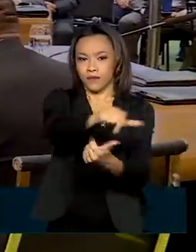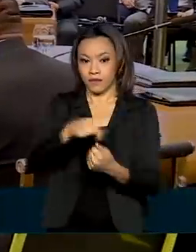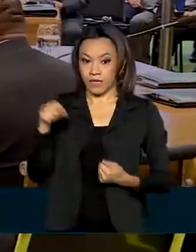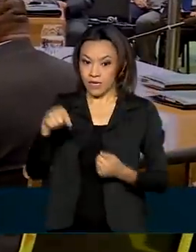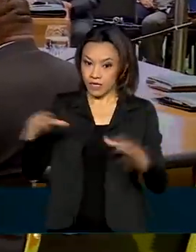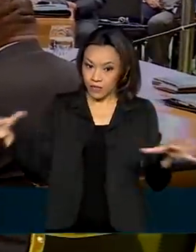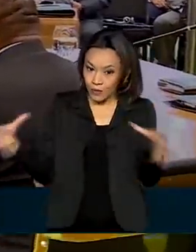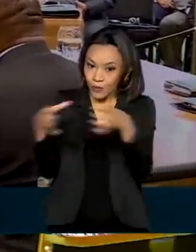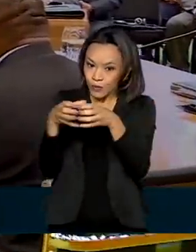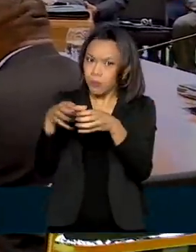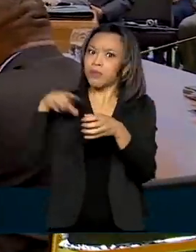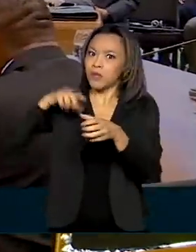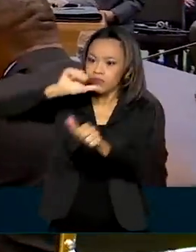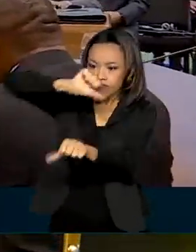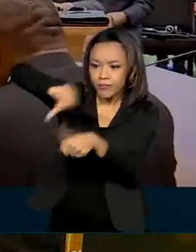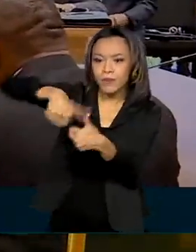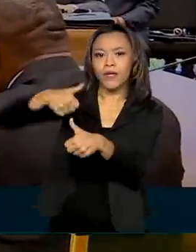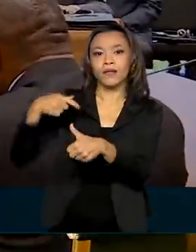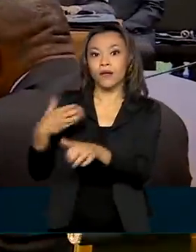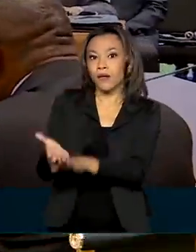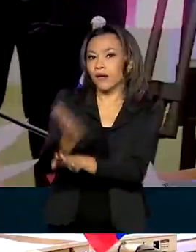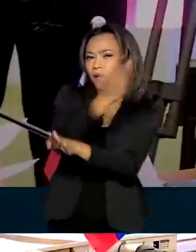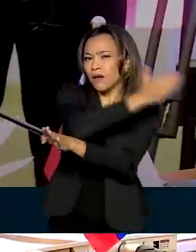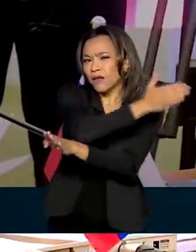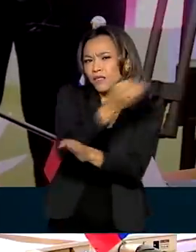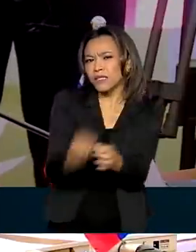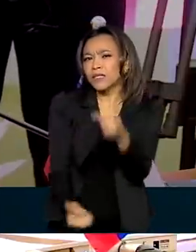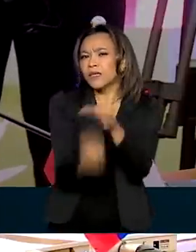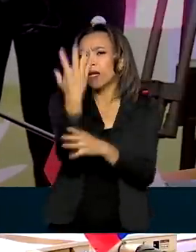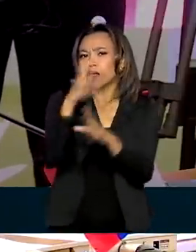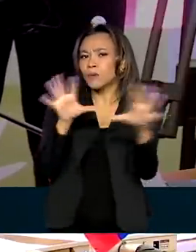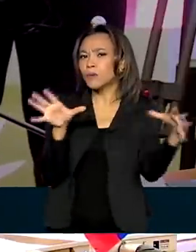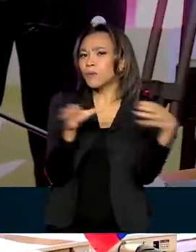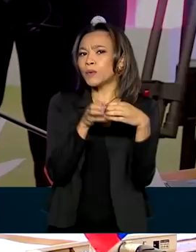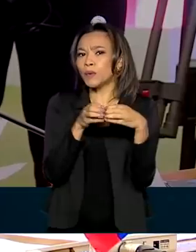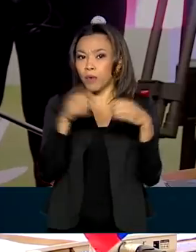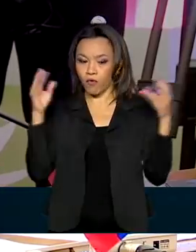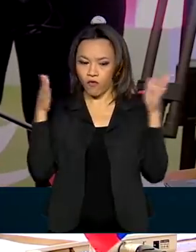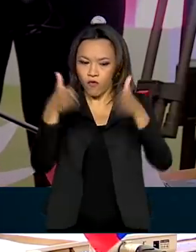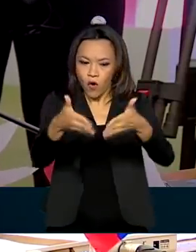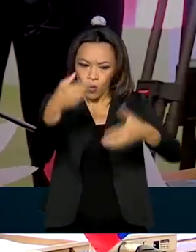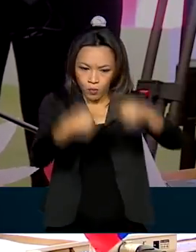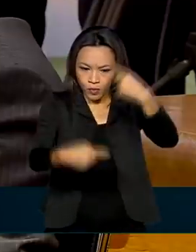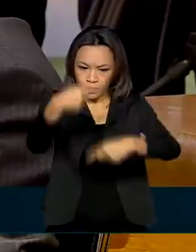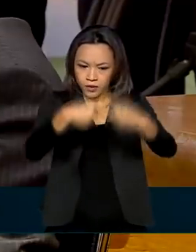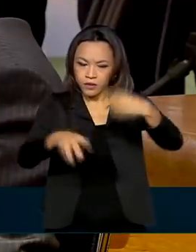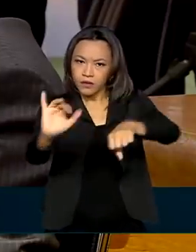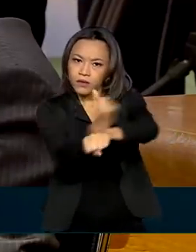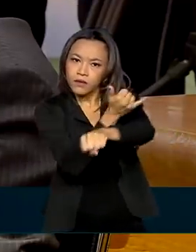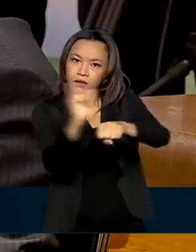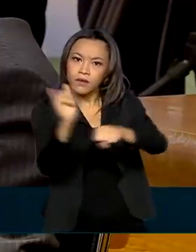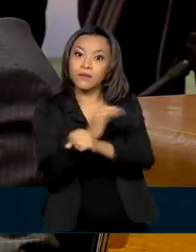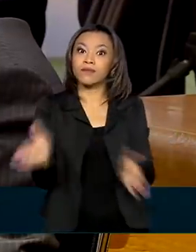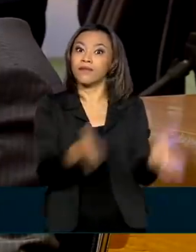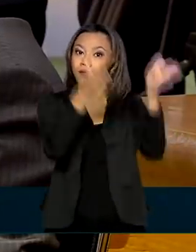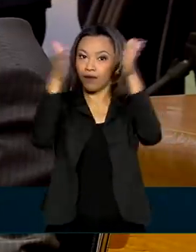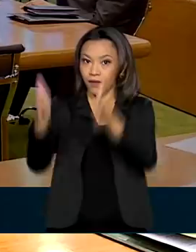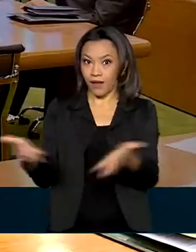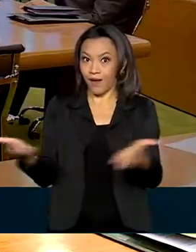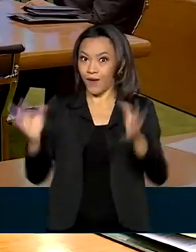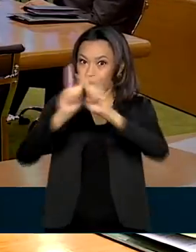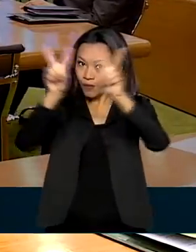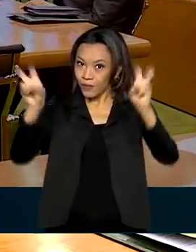transformações. Se antes, quando foi criado, o bloco tinha foco político e estratégico, agora passa a ser